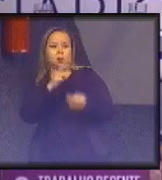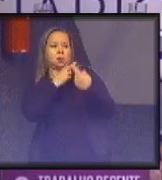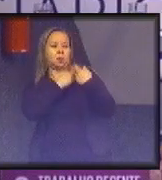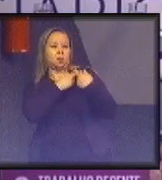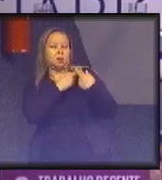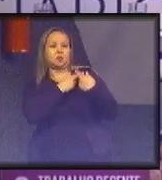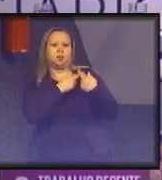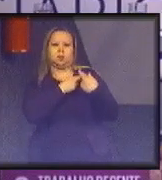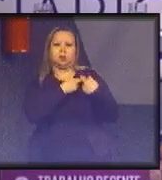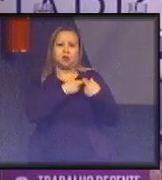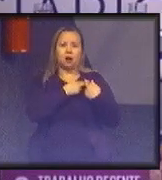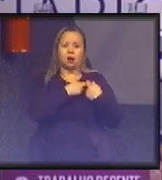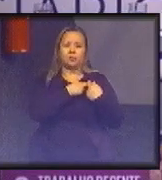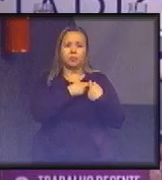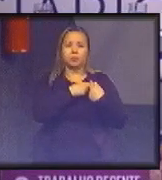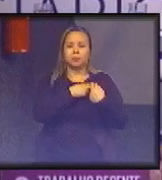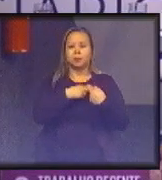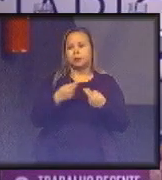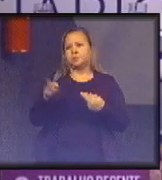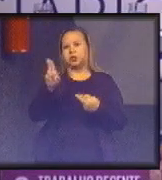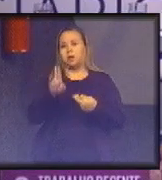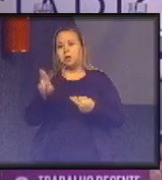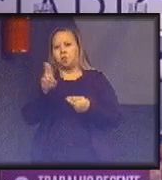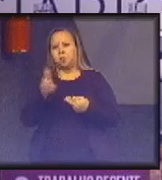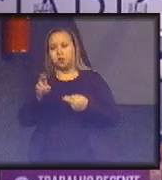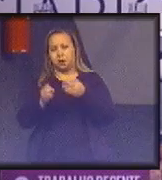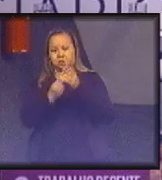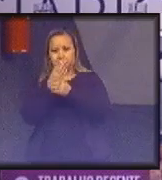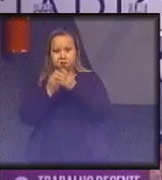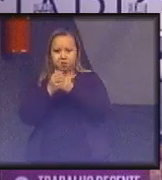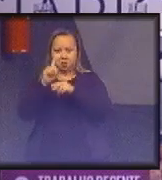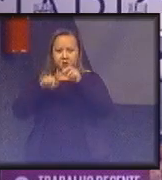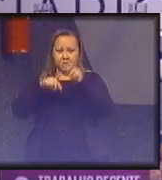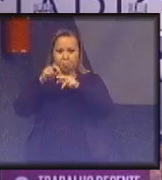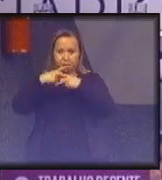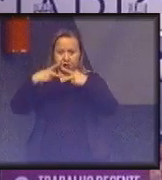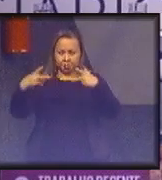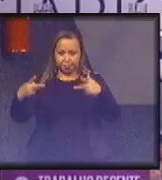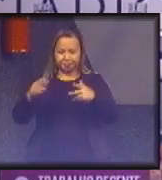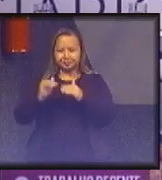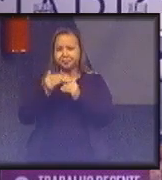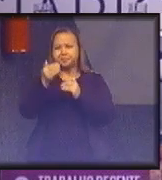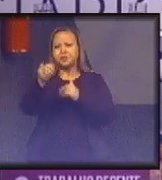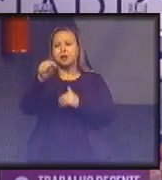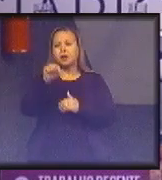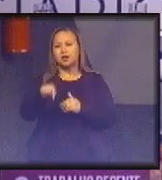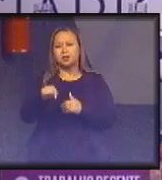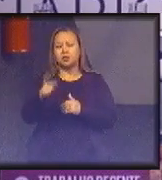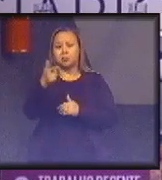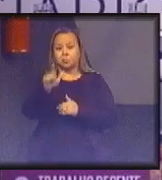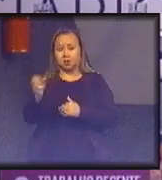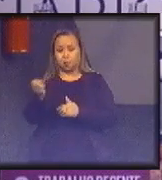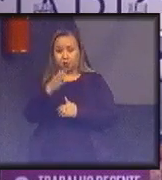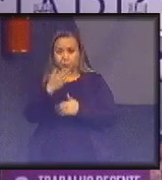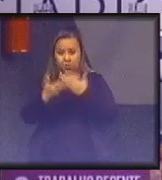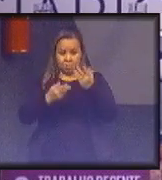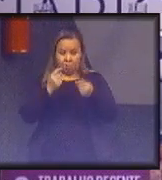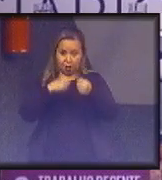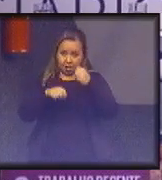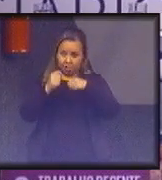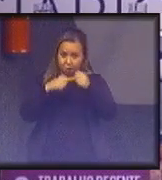consumo e a produção. Além disso, além da inovação, a economia circular, ela